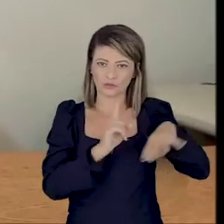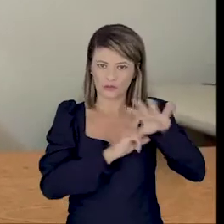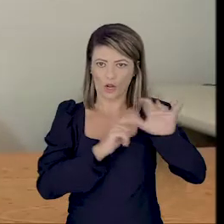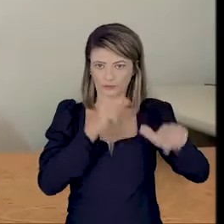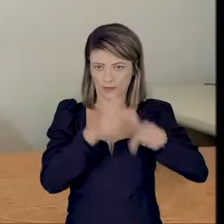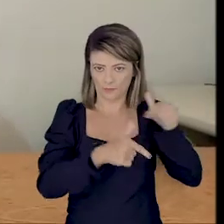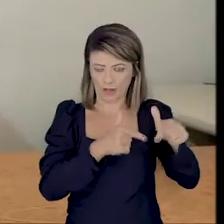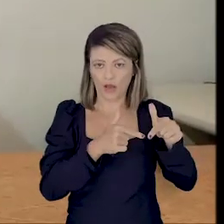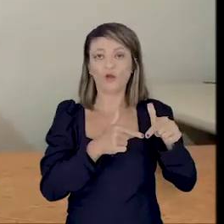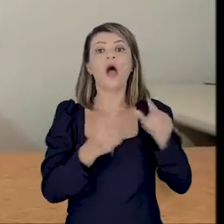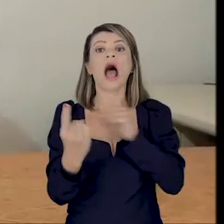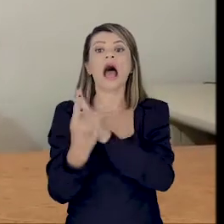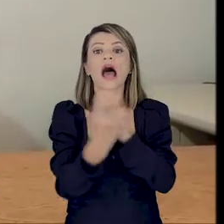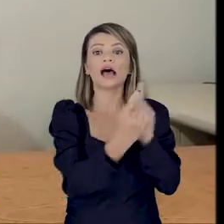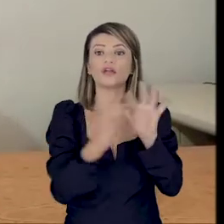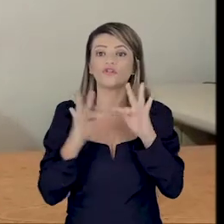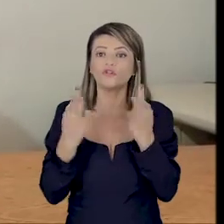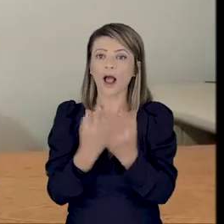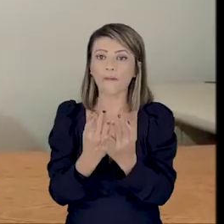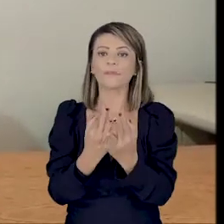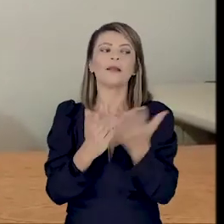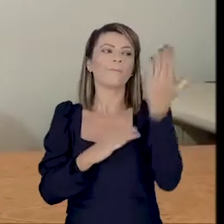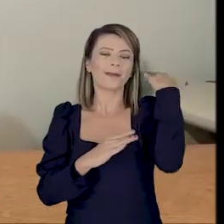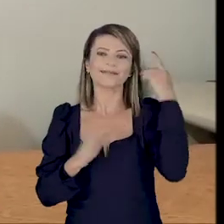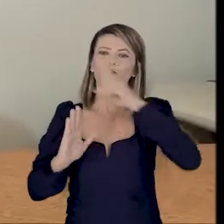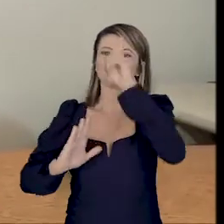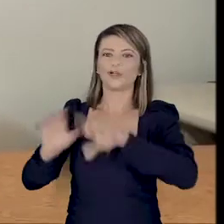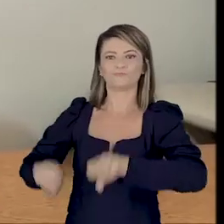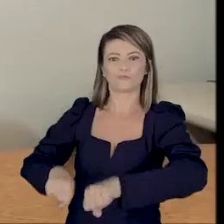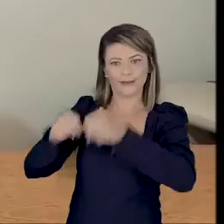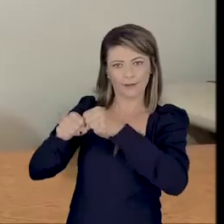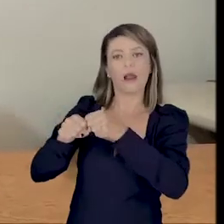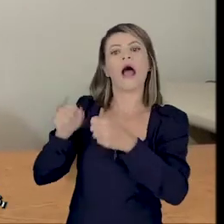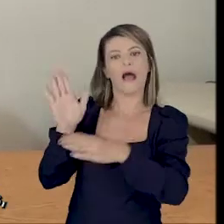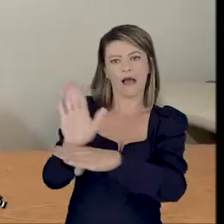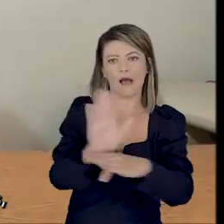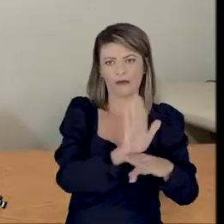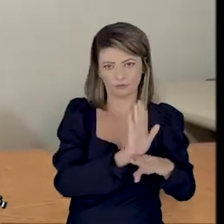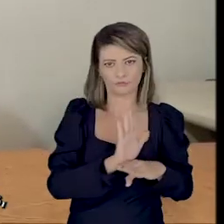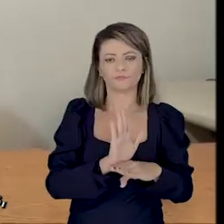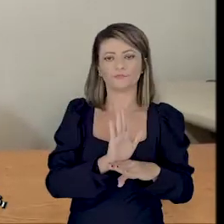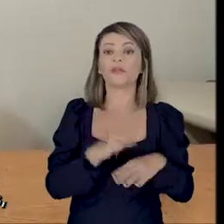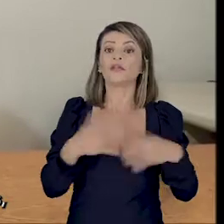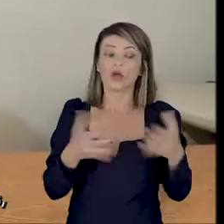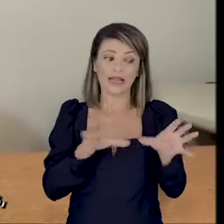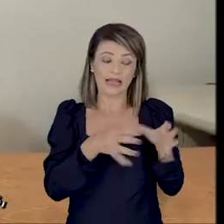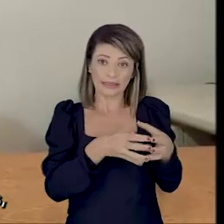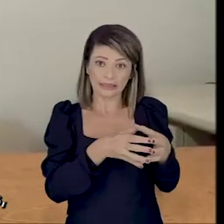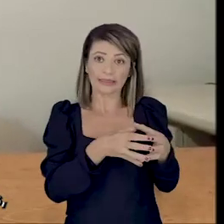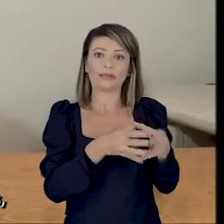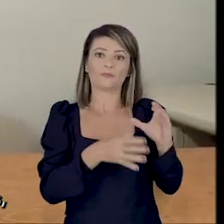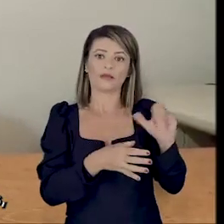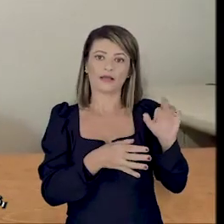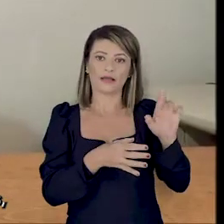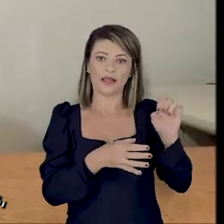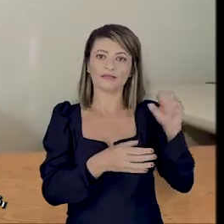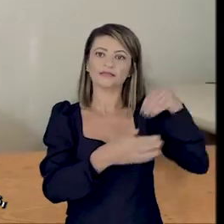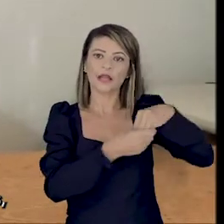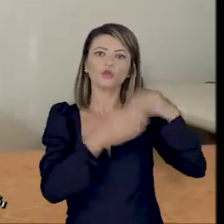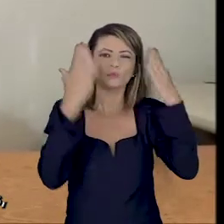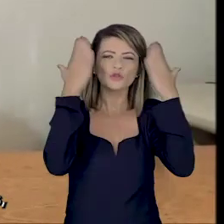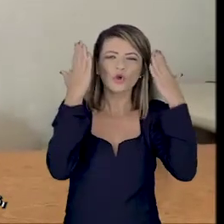que atende famílias que tiveram situação de violação de direitos. A equipe do CREAS é composta por